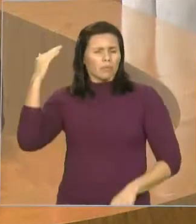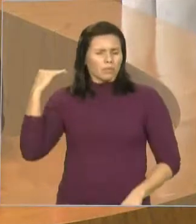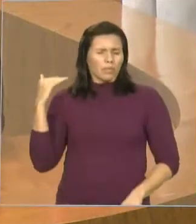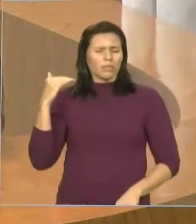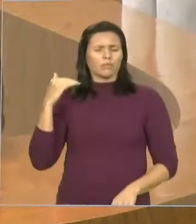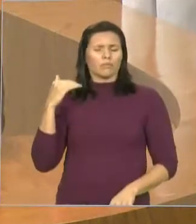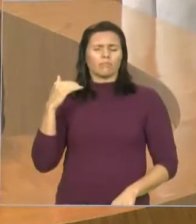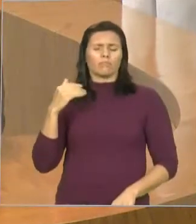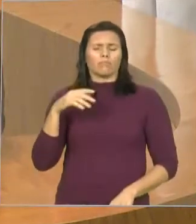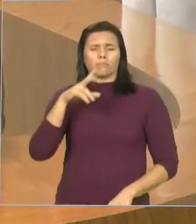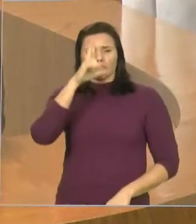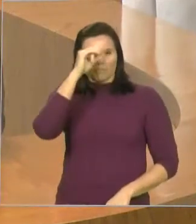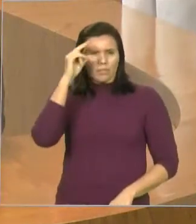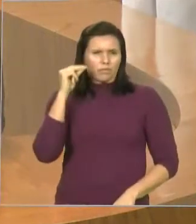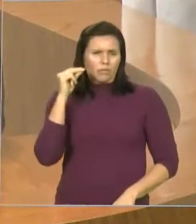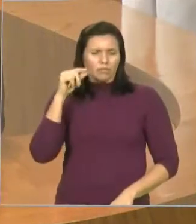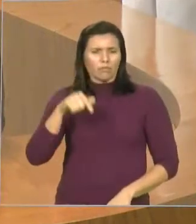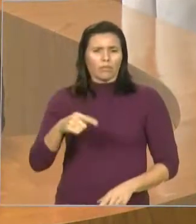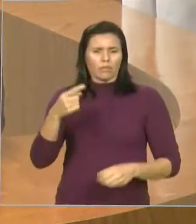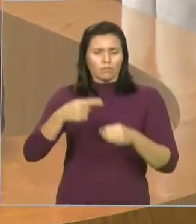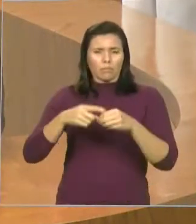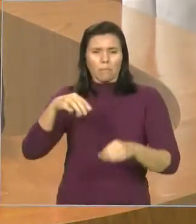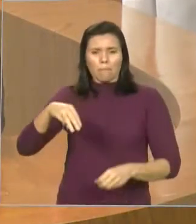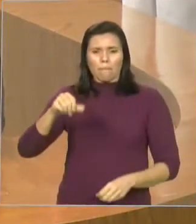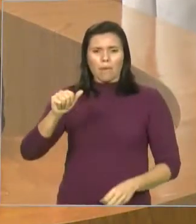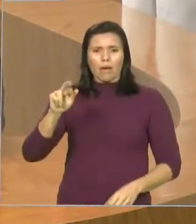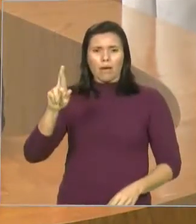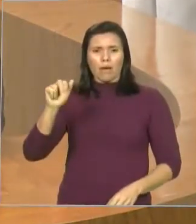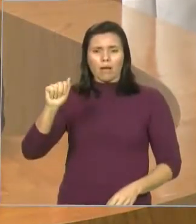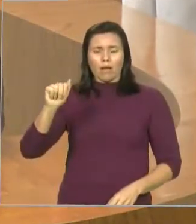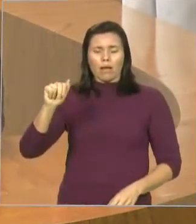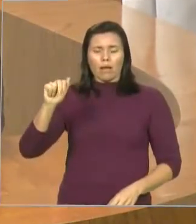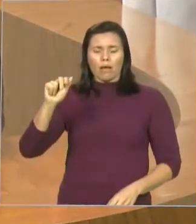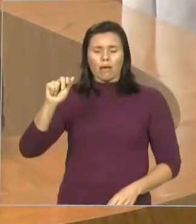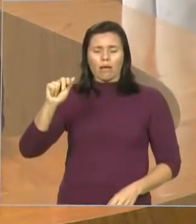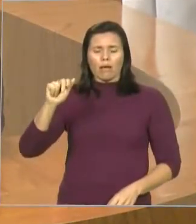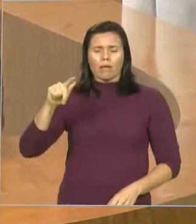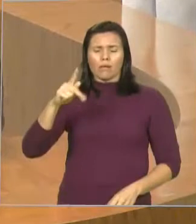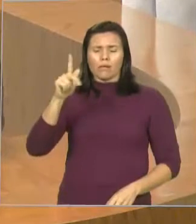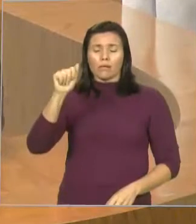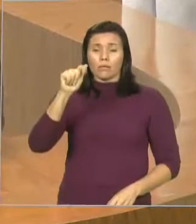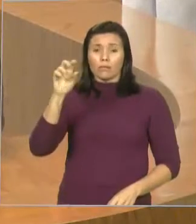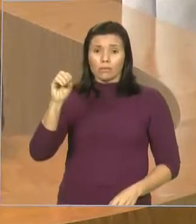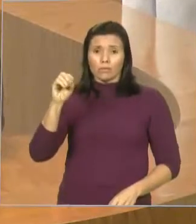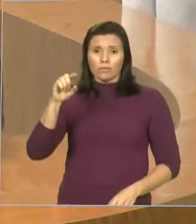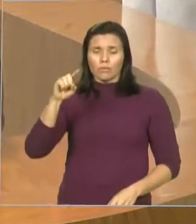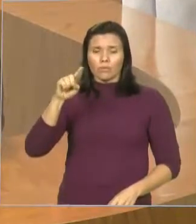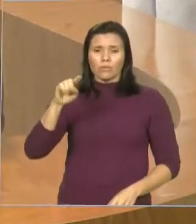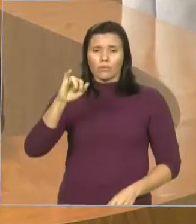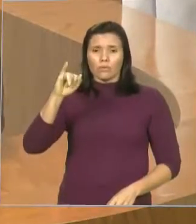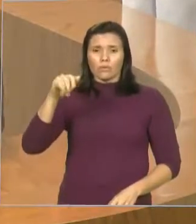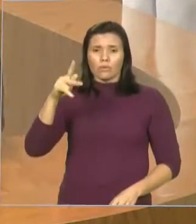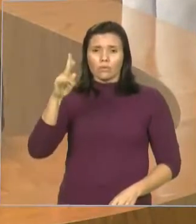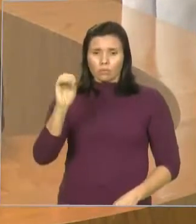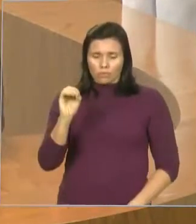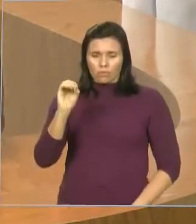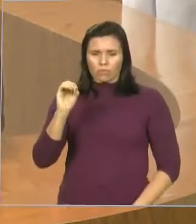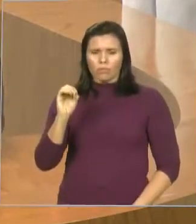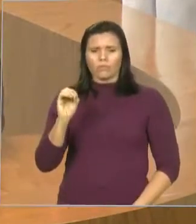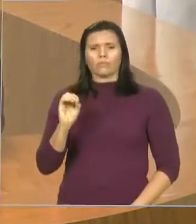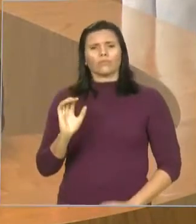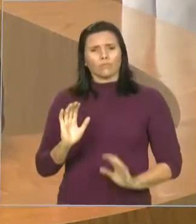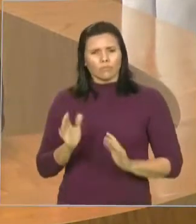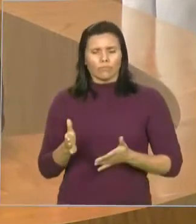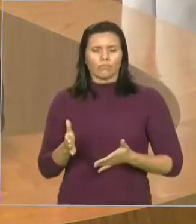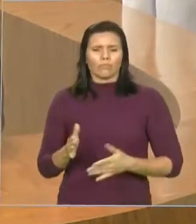à disposição da prefeita Cláudia todo o nosso conhecimento que nós adquirimos e também se esforçando o